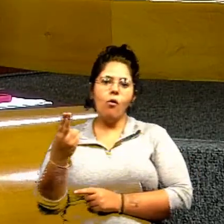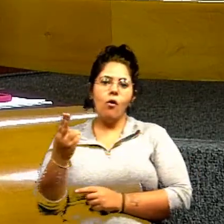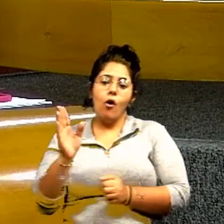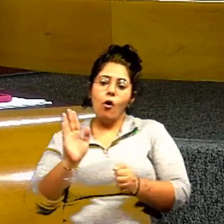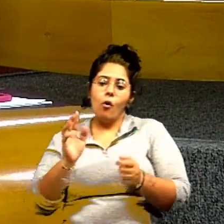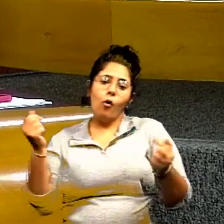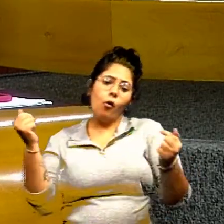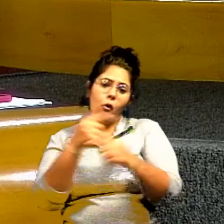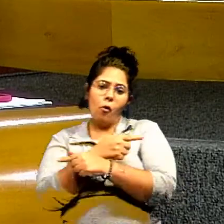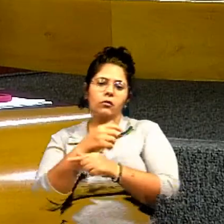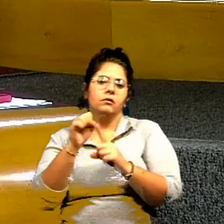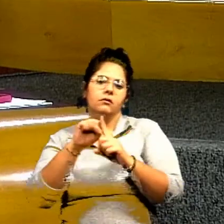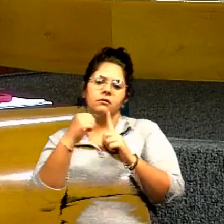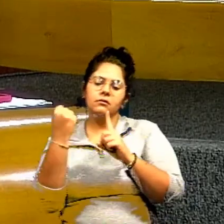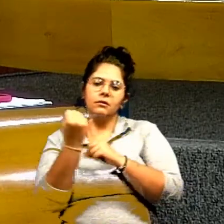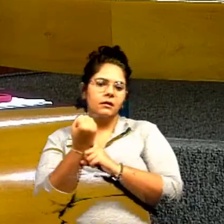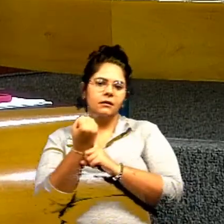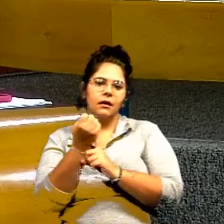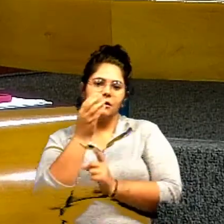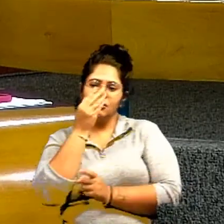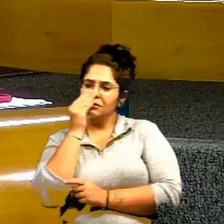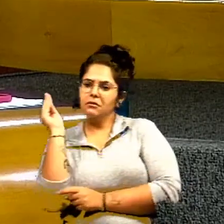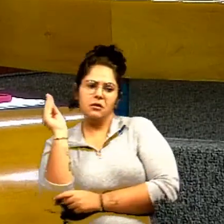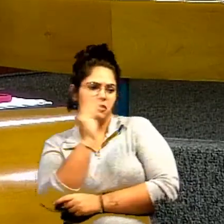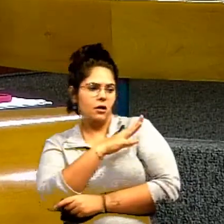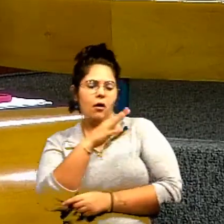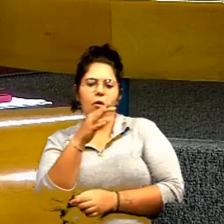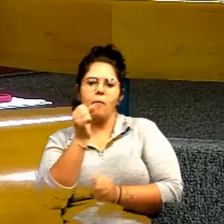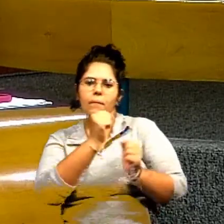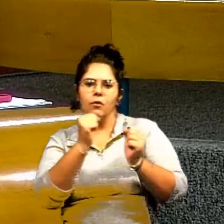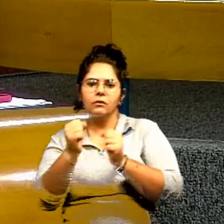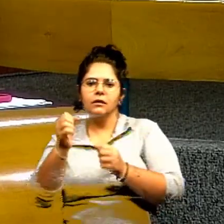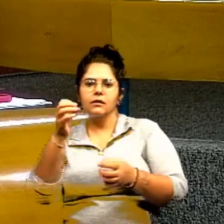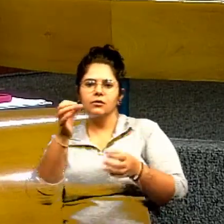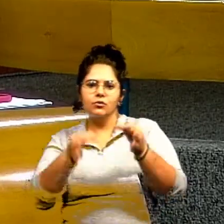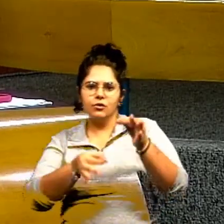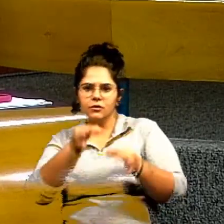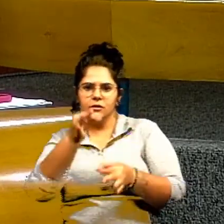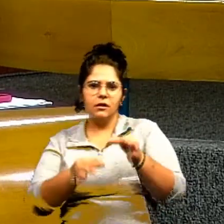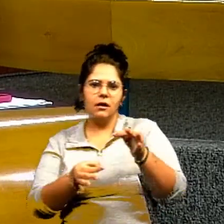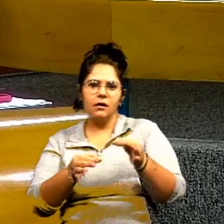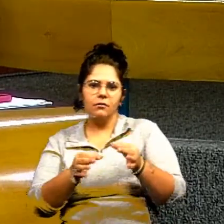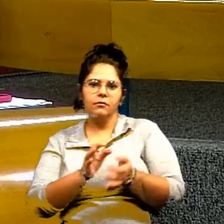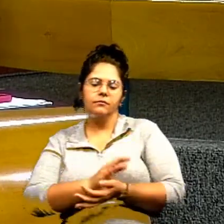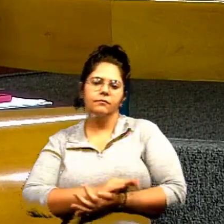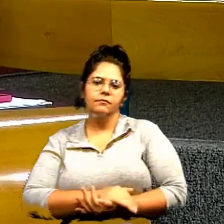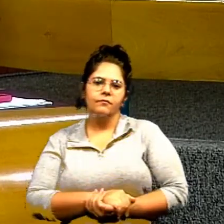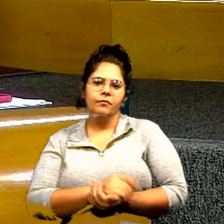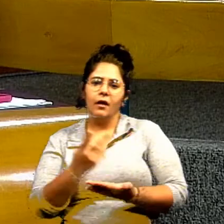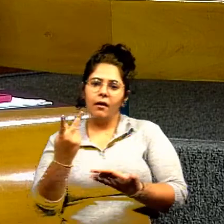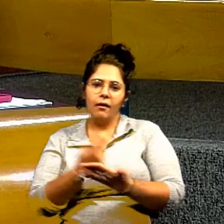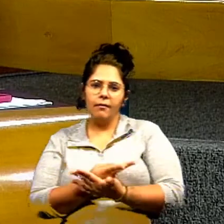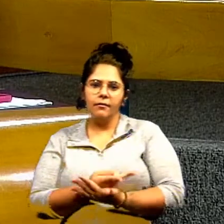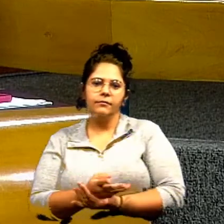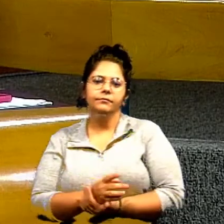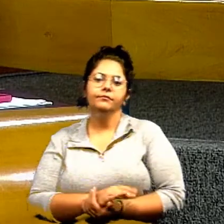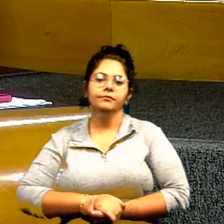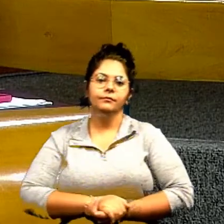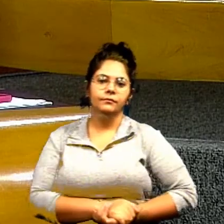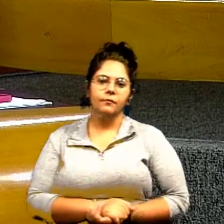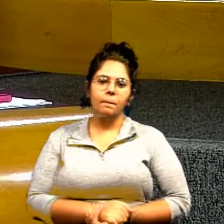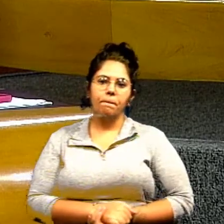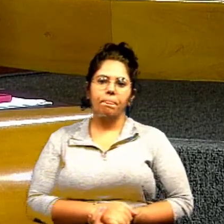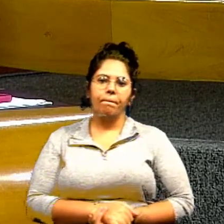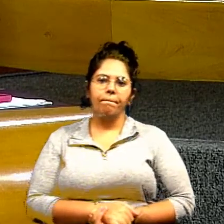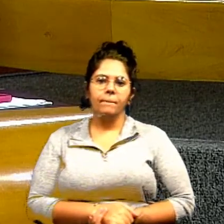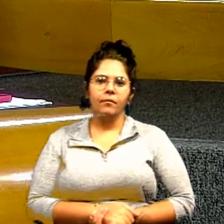contra a sociedade e vamos deixar que o judiciário legisle por nós porque eles vão legislar vereadora